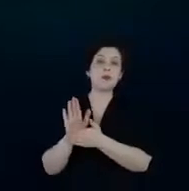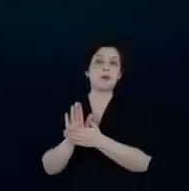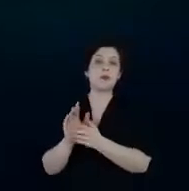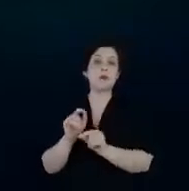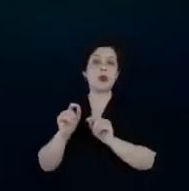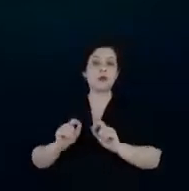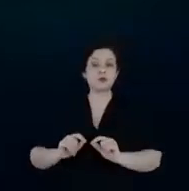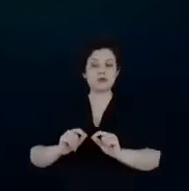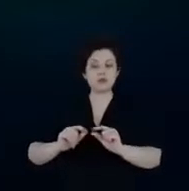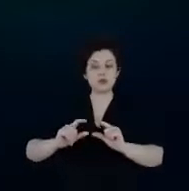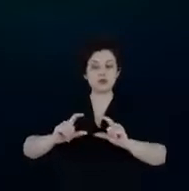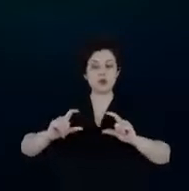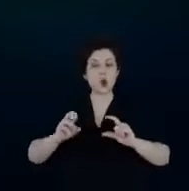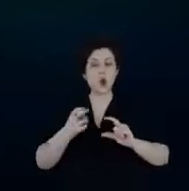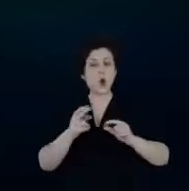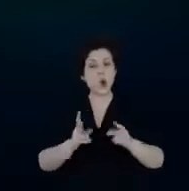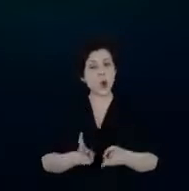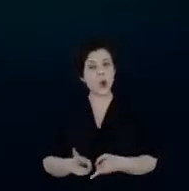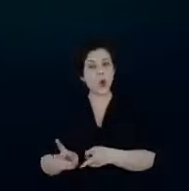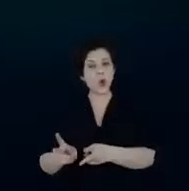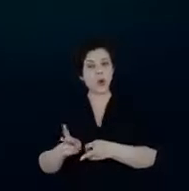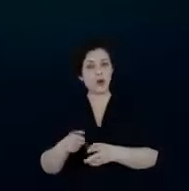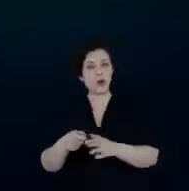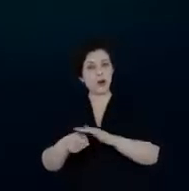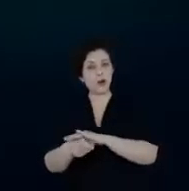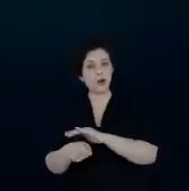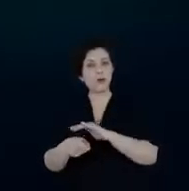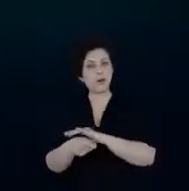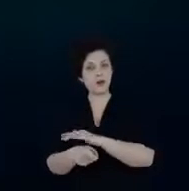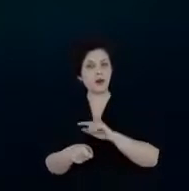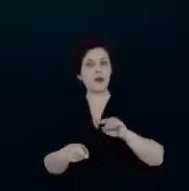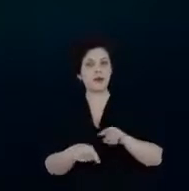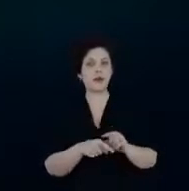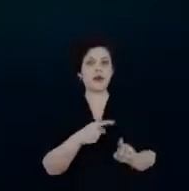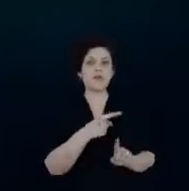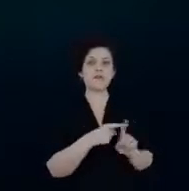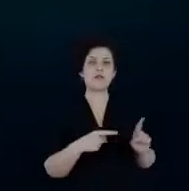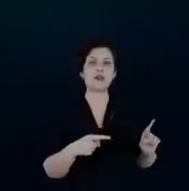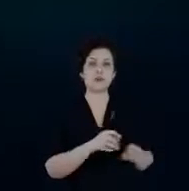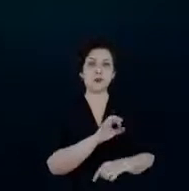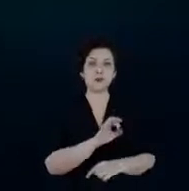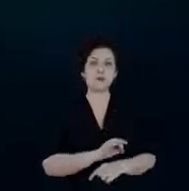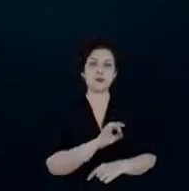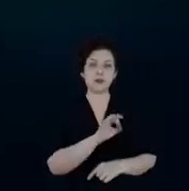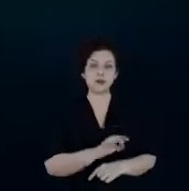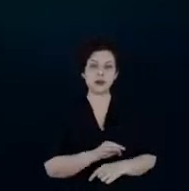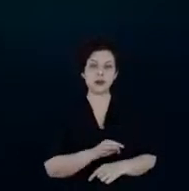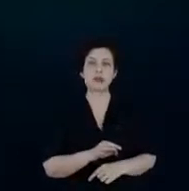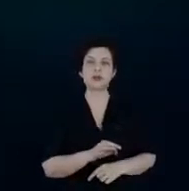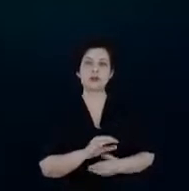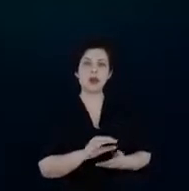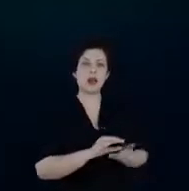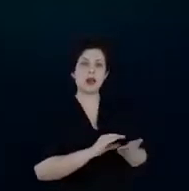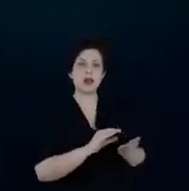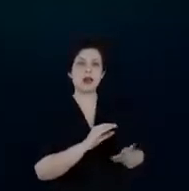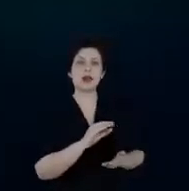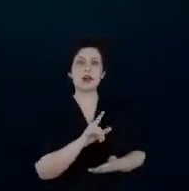aumento ou uma continuidade da aplicação de 0,5% da receita operacional líquida das distribuidoras